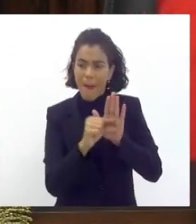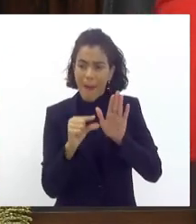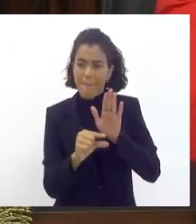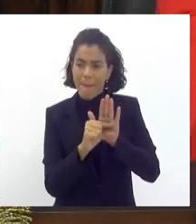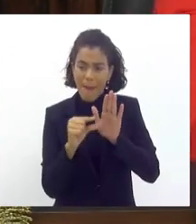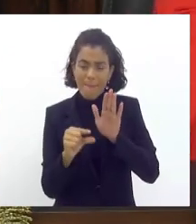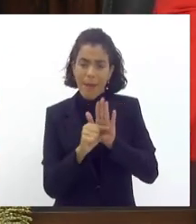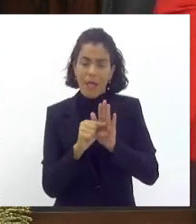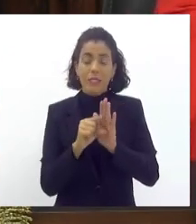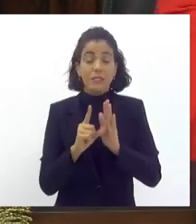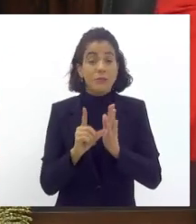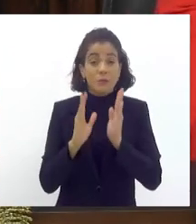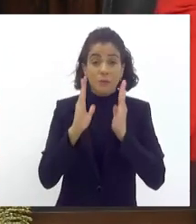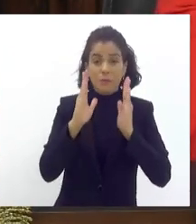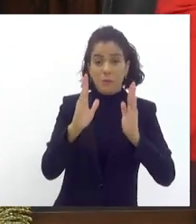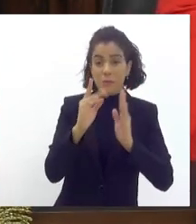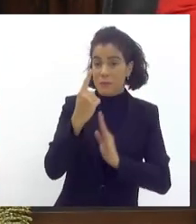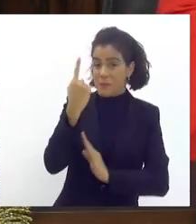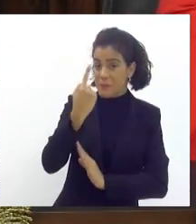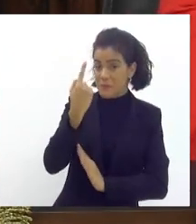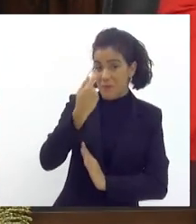dentro desse primeiro semestre